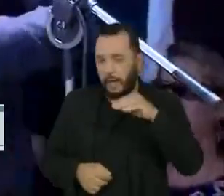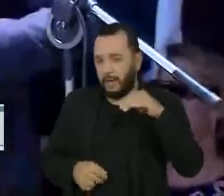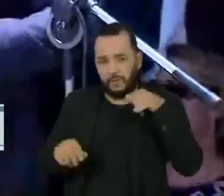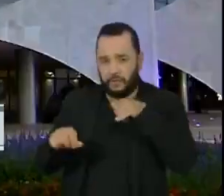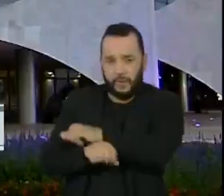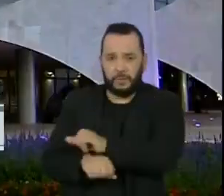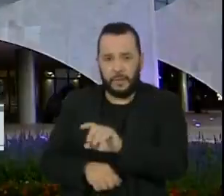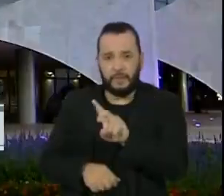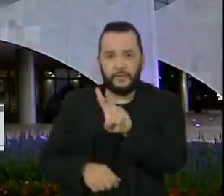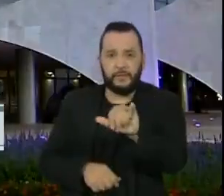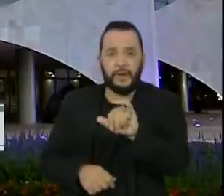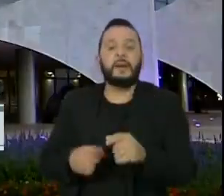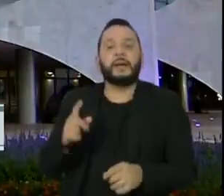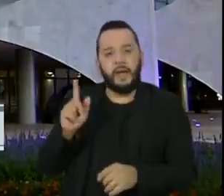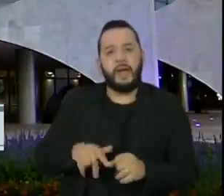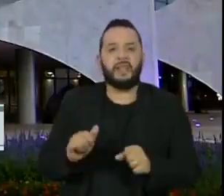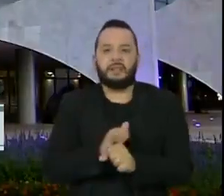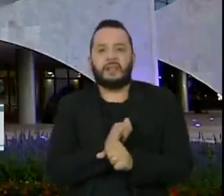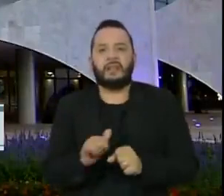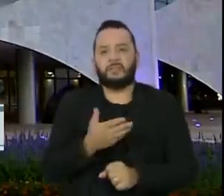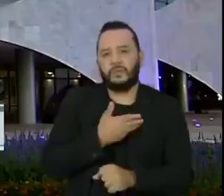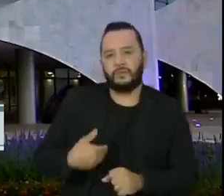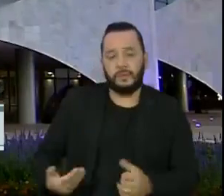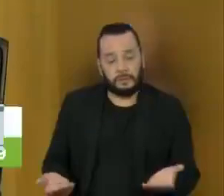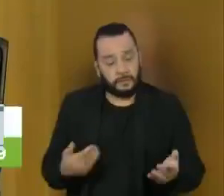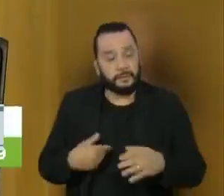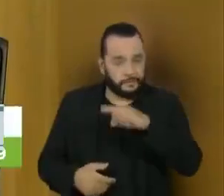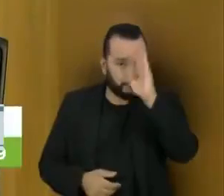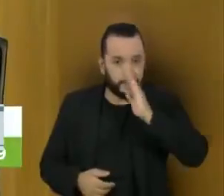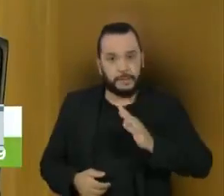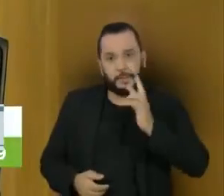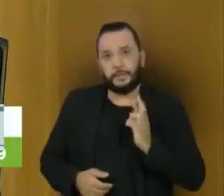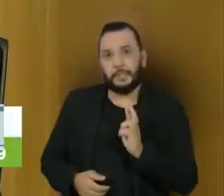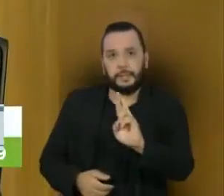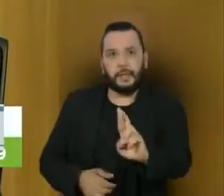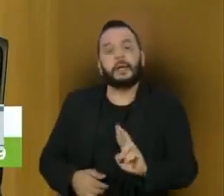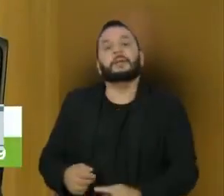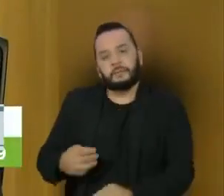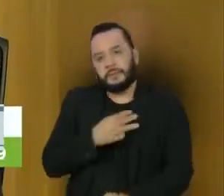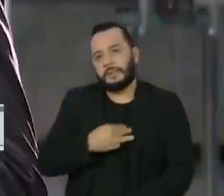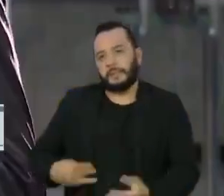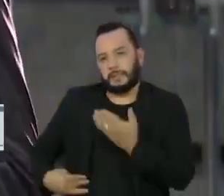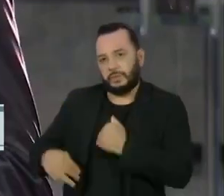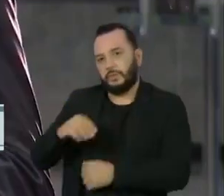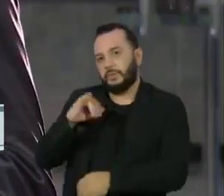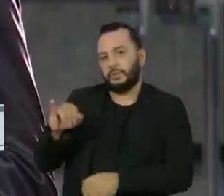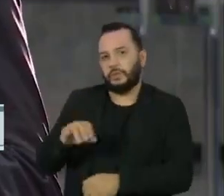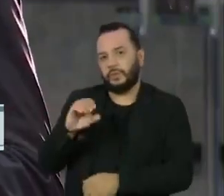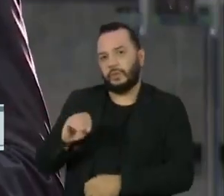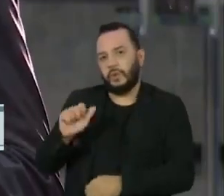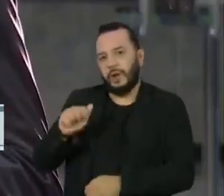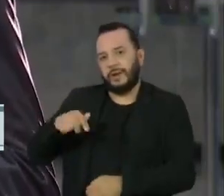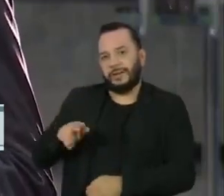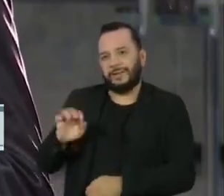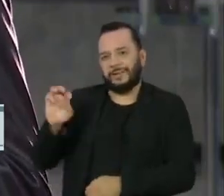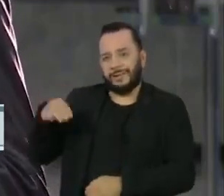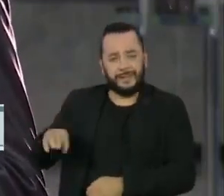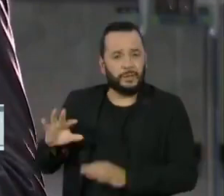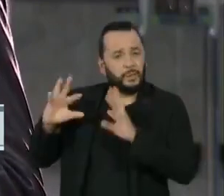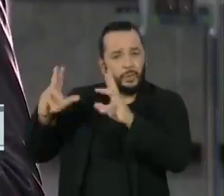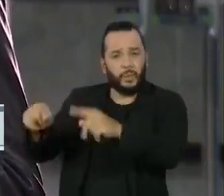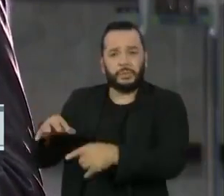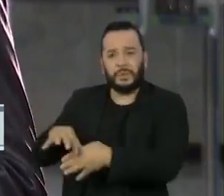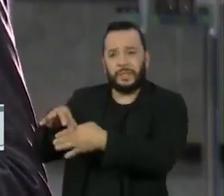a ausência é uma estratégia de governo. O Brasil será representado pelo ministro do Meio Ambiente, Joaquim Leite. Enquanto os líderes mundiais